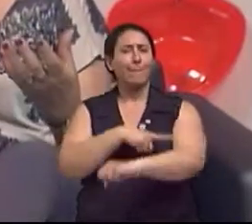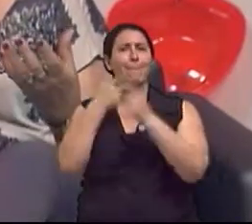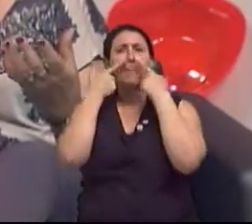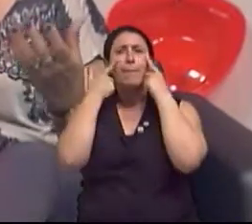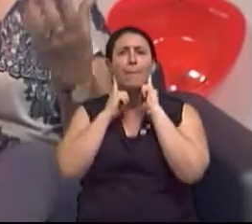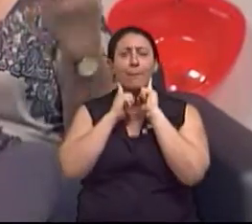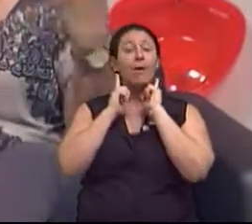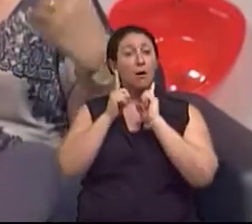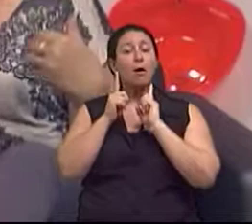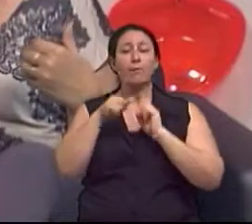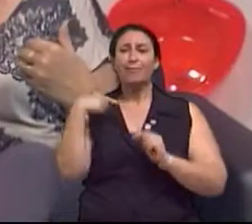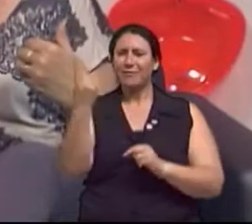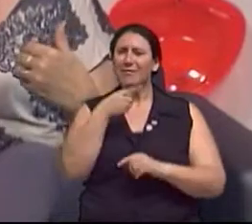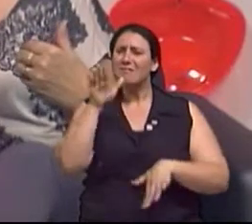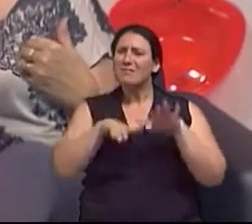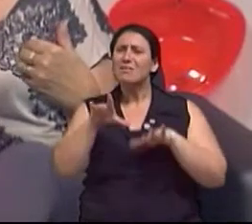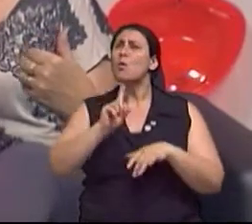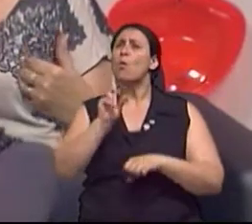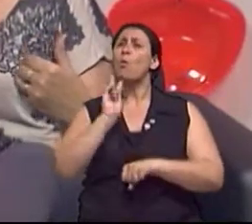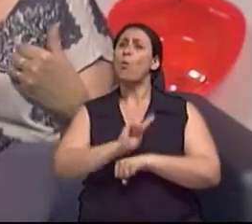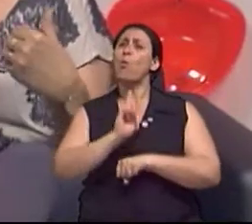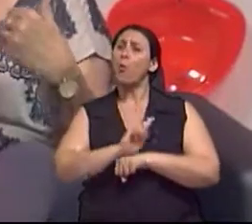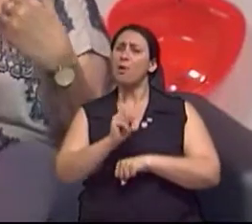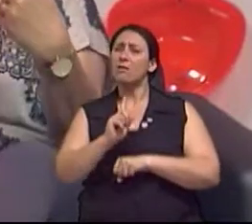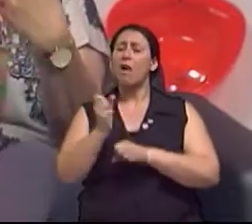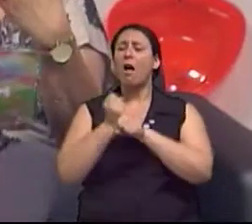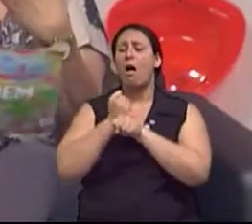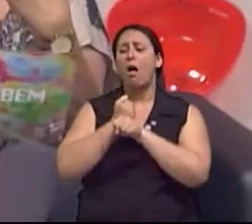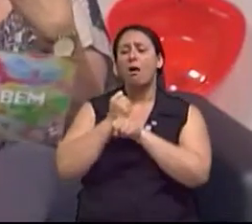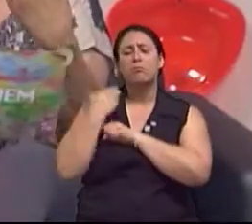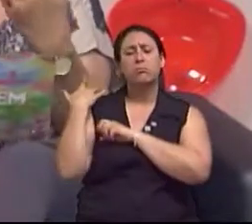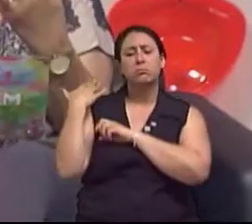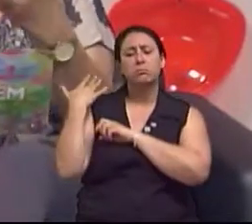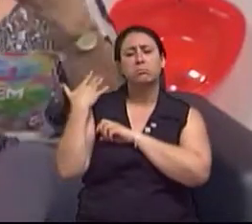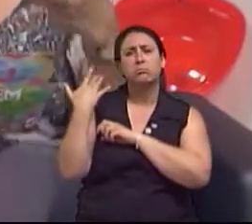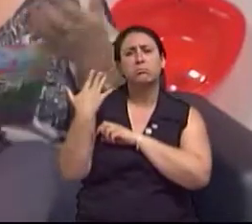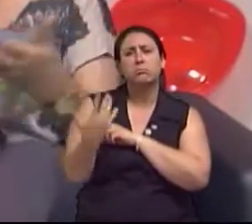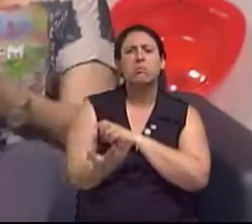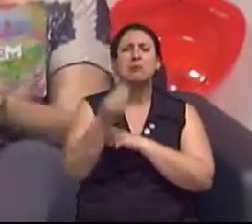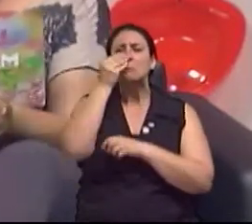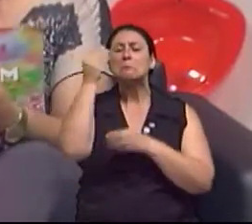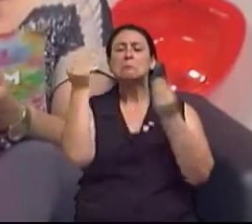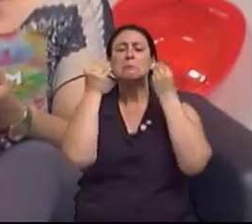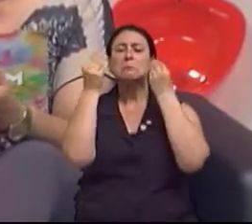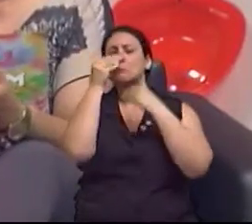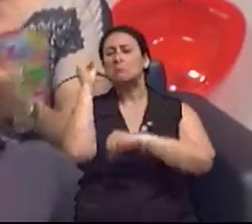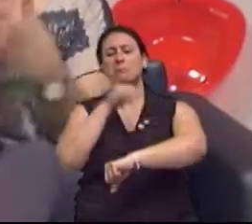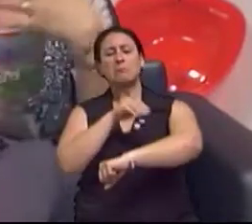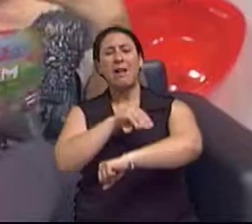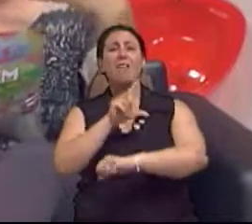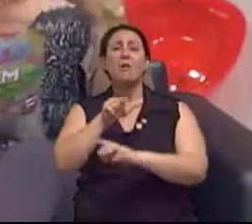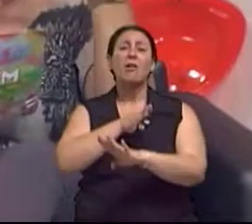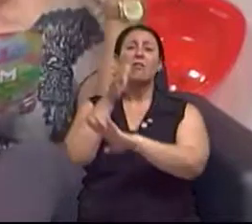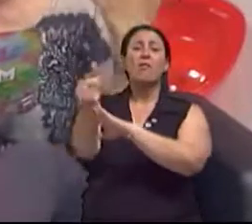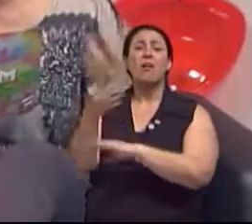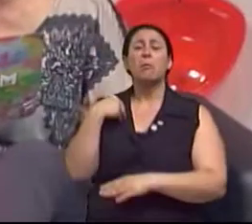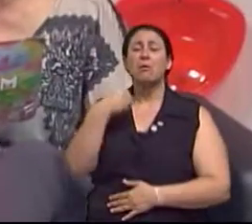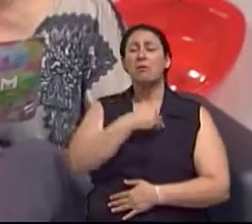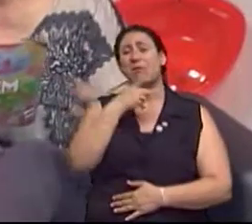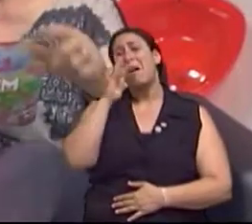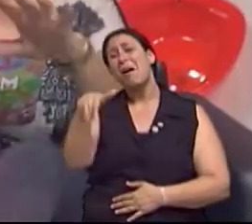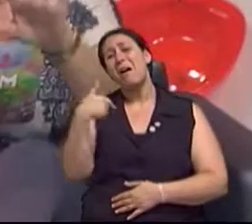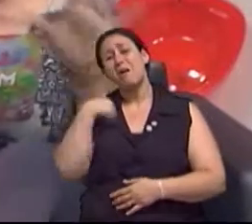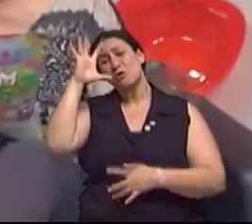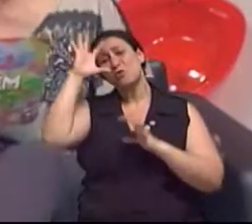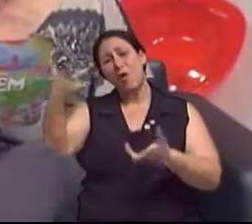muitas vezes maltrata ela durante anos e anos e anos. Depois chega lá a doutora Miriam e diz assim, doutora Miriam, resolva